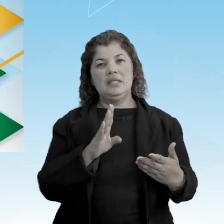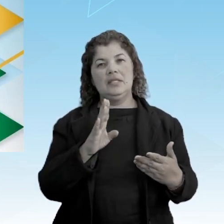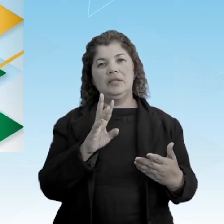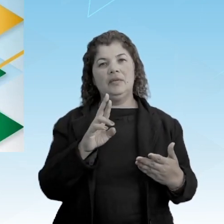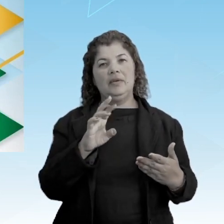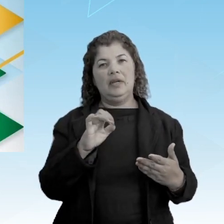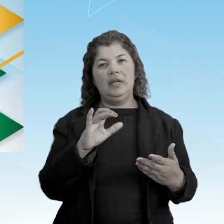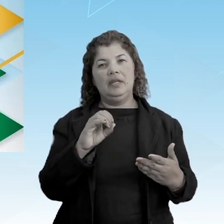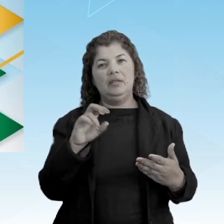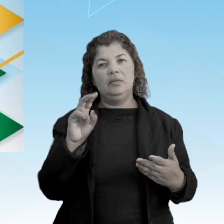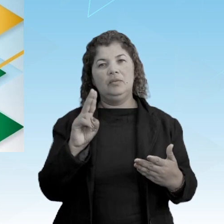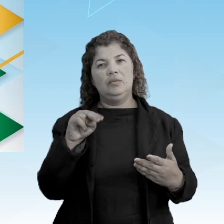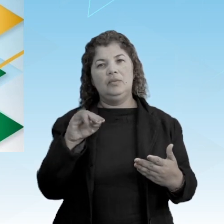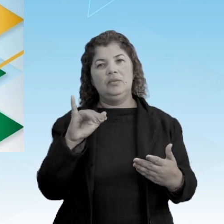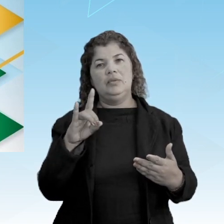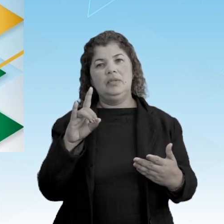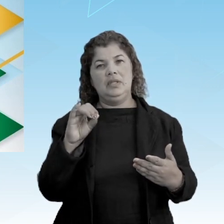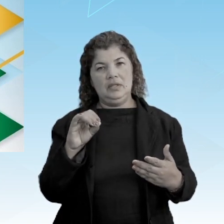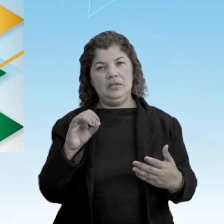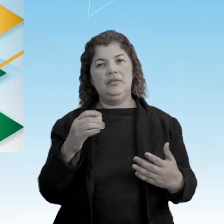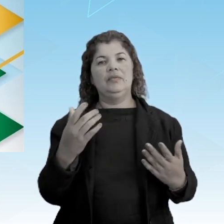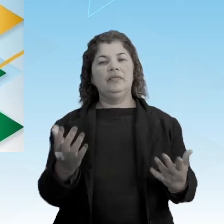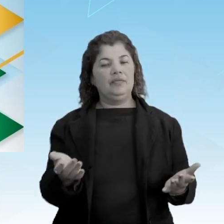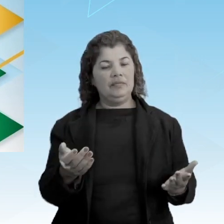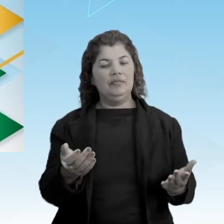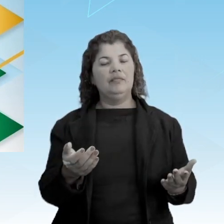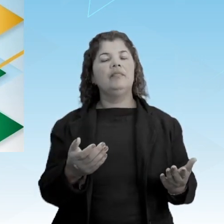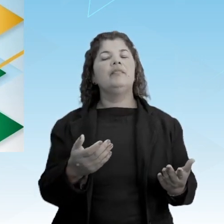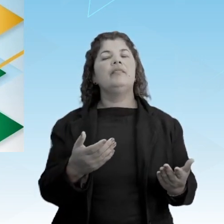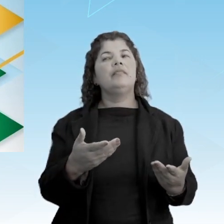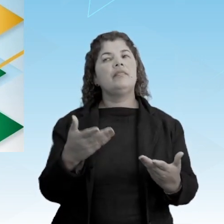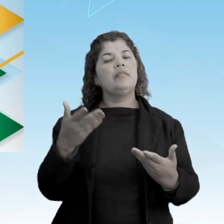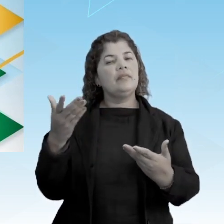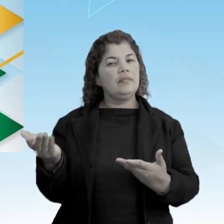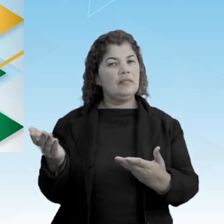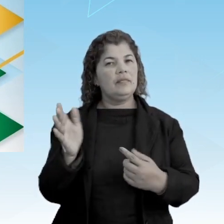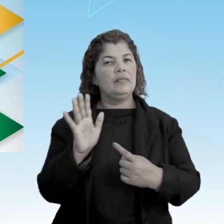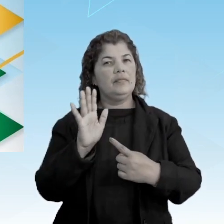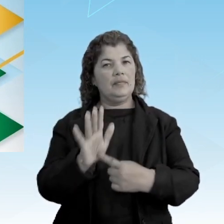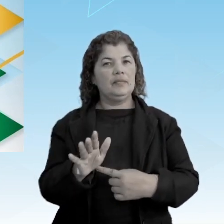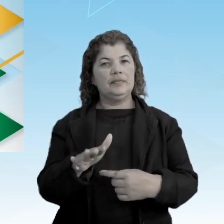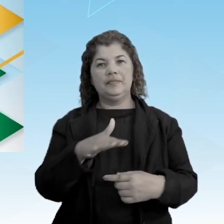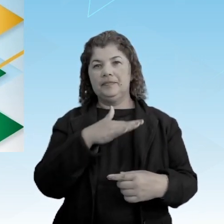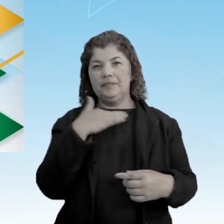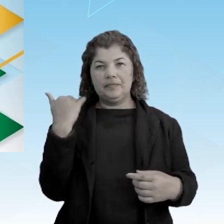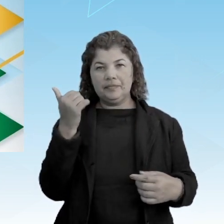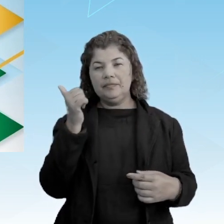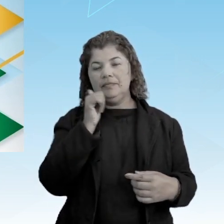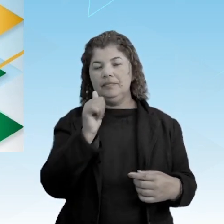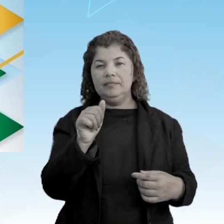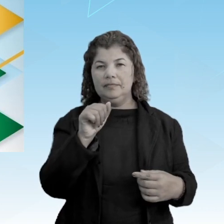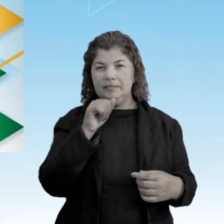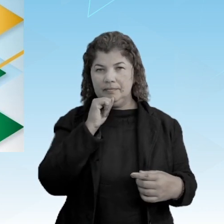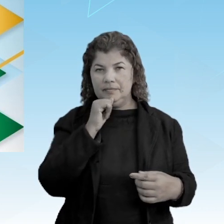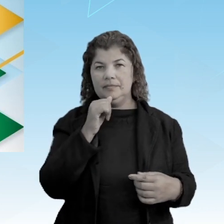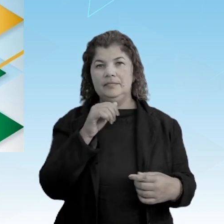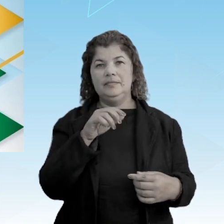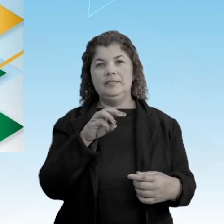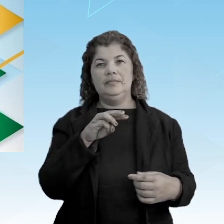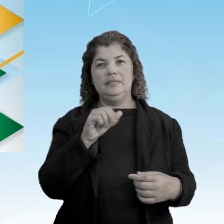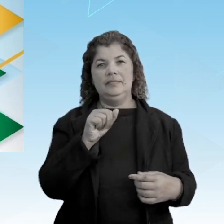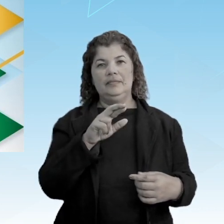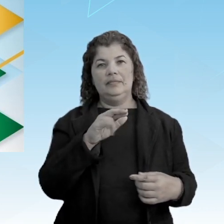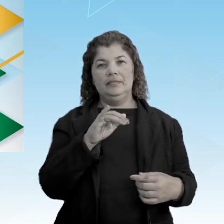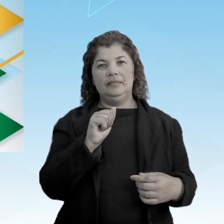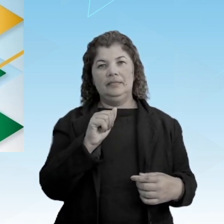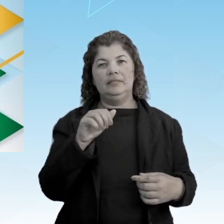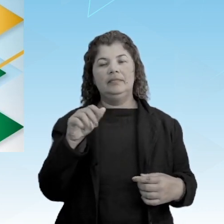Portugal e ao Gávez, né? No ano seguinte, com a morte da mãe, né? Dona Maria I,